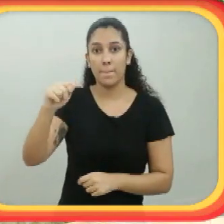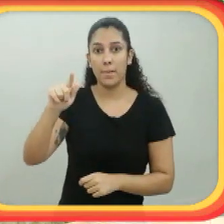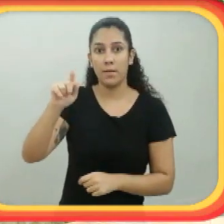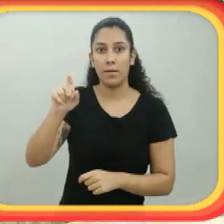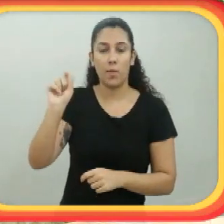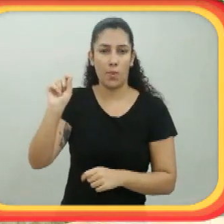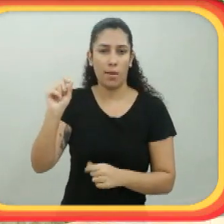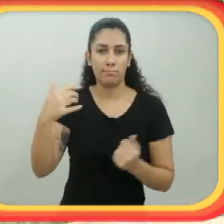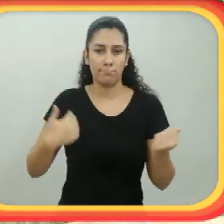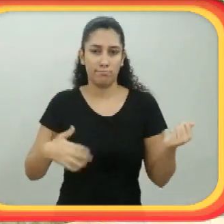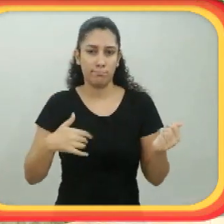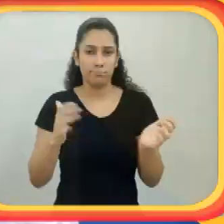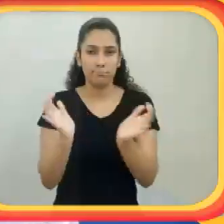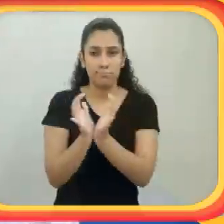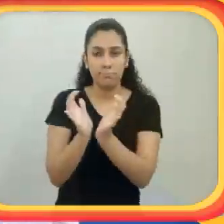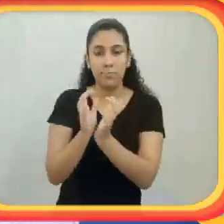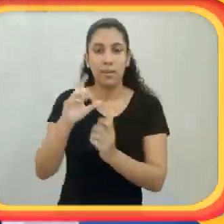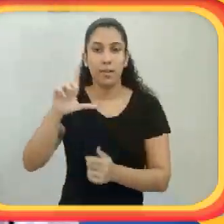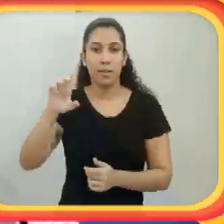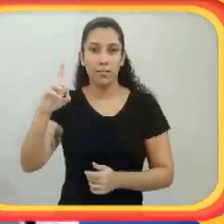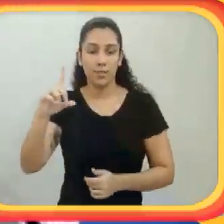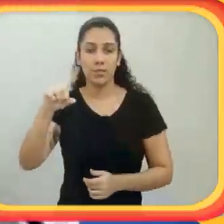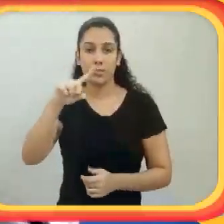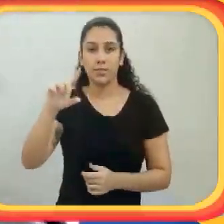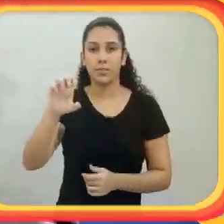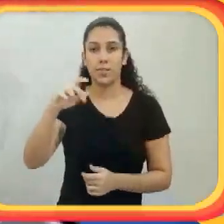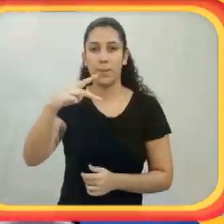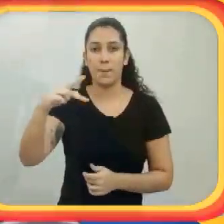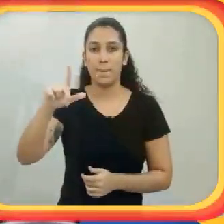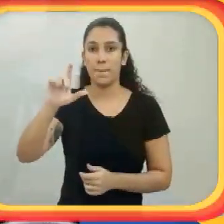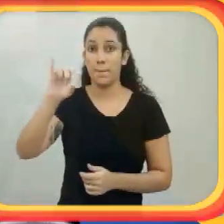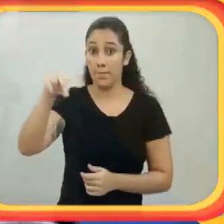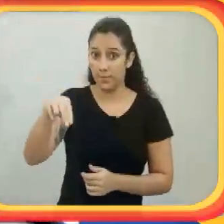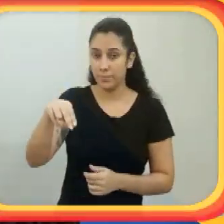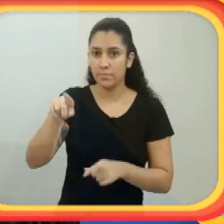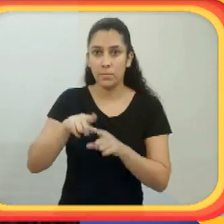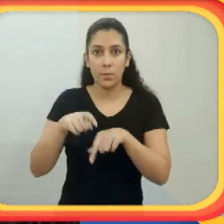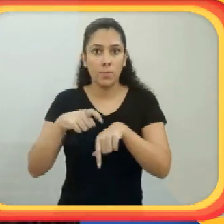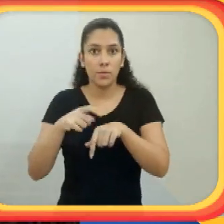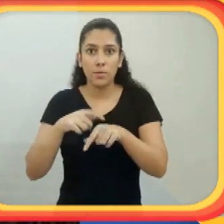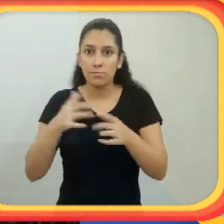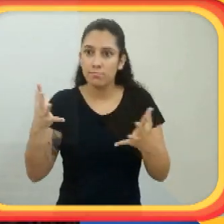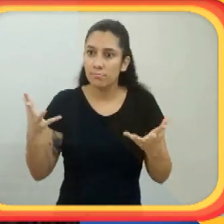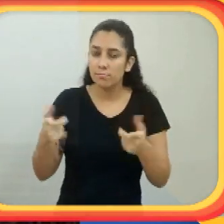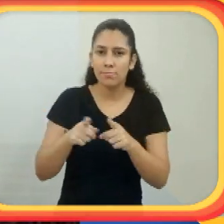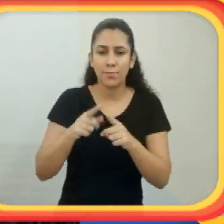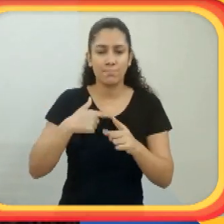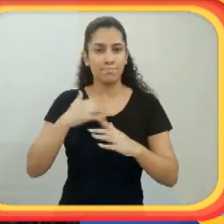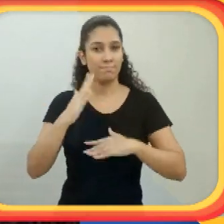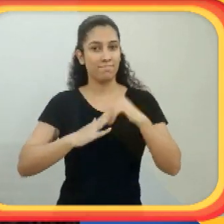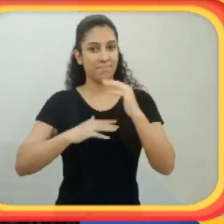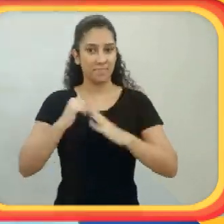me marcaram. Visitar o Cristo Redentor, adaptado.